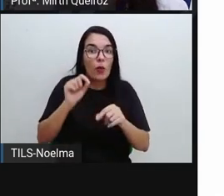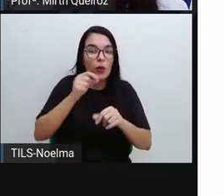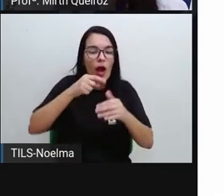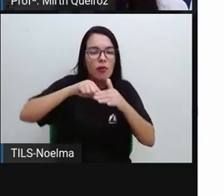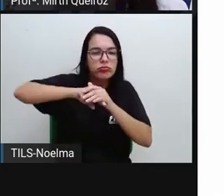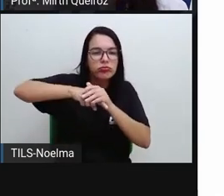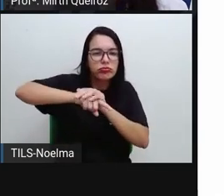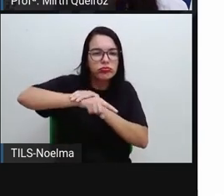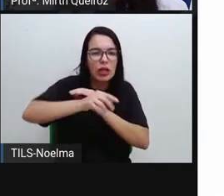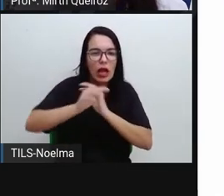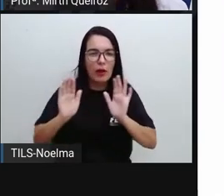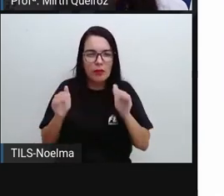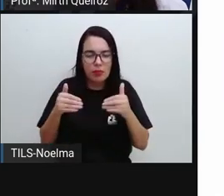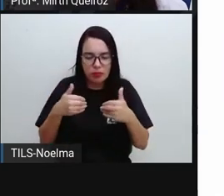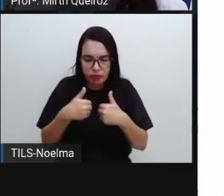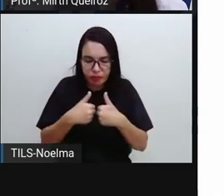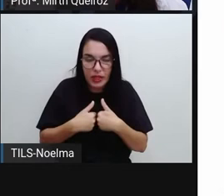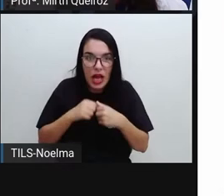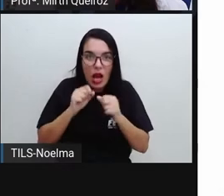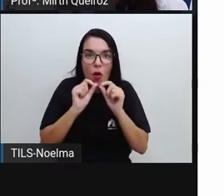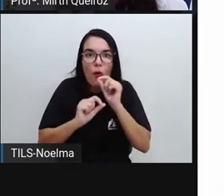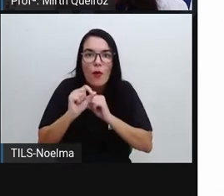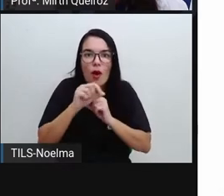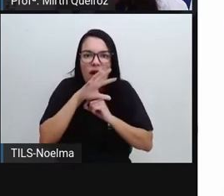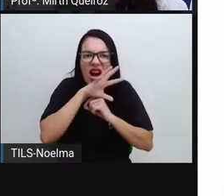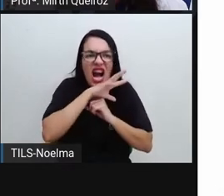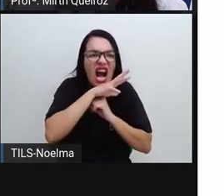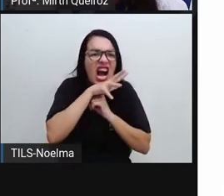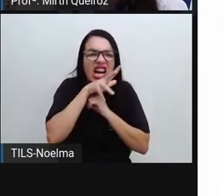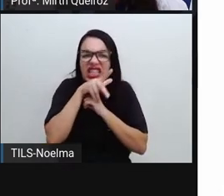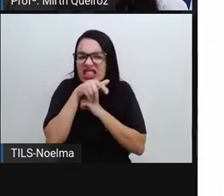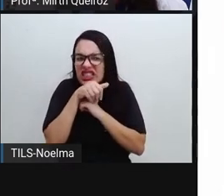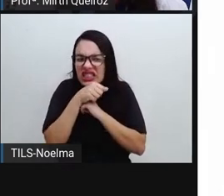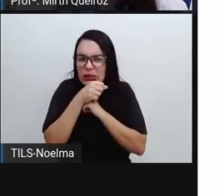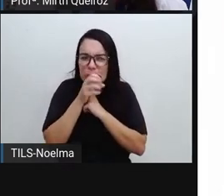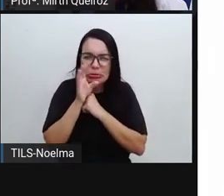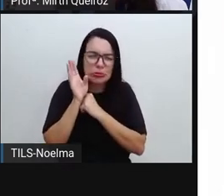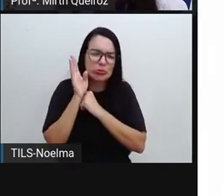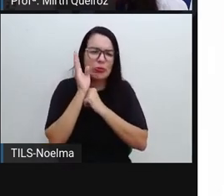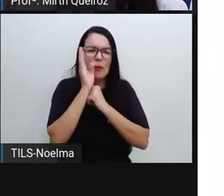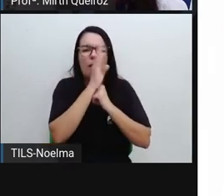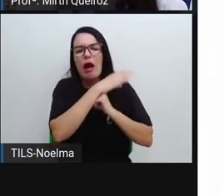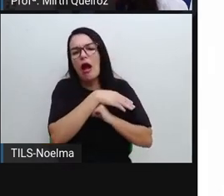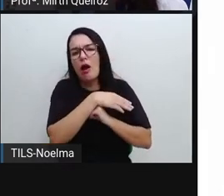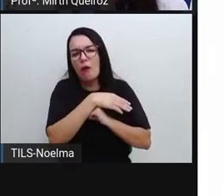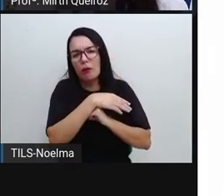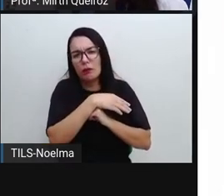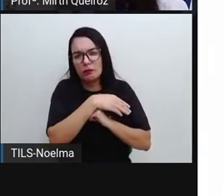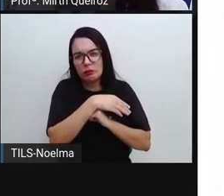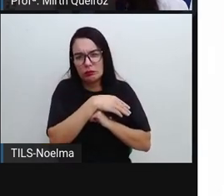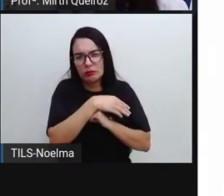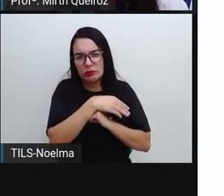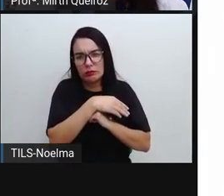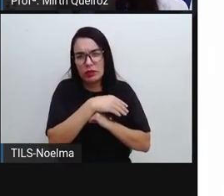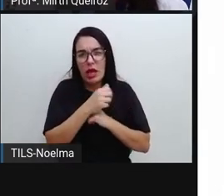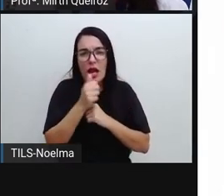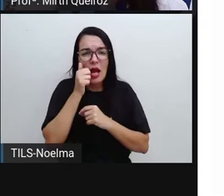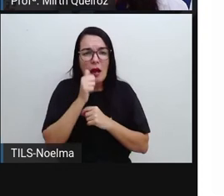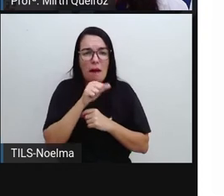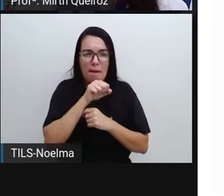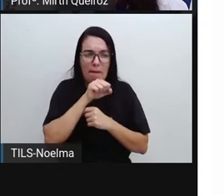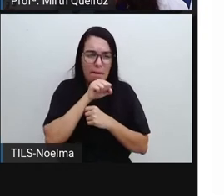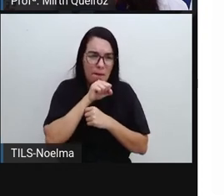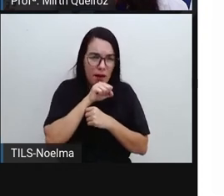do seu covil uma fera cruel ao eco do balido, pule mãe e